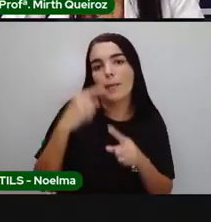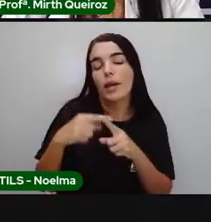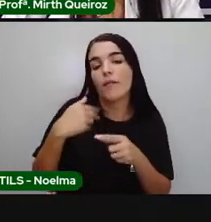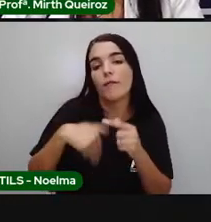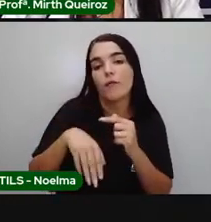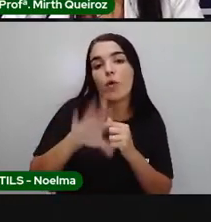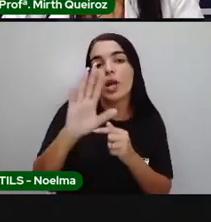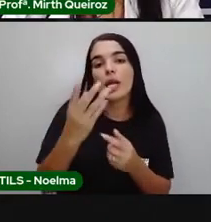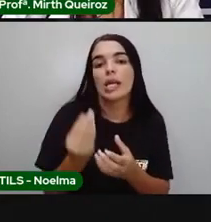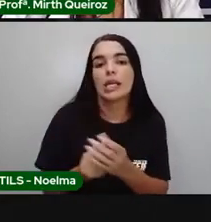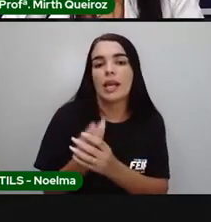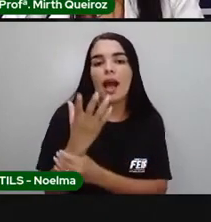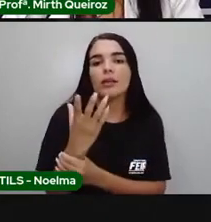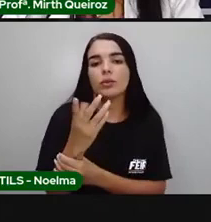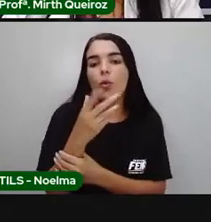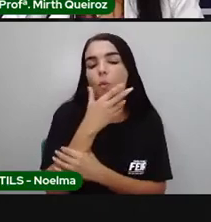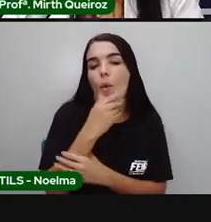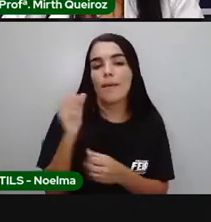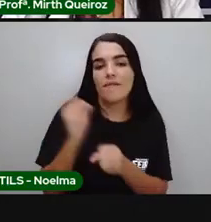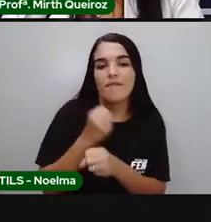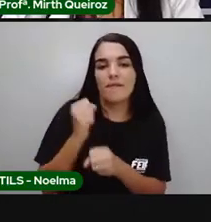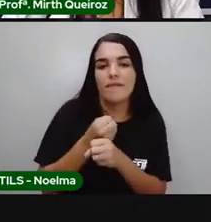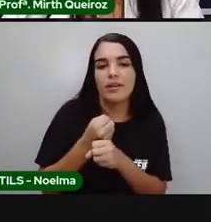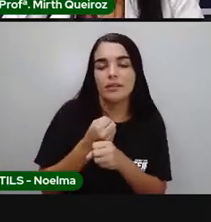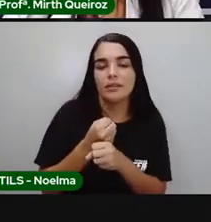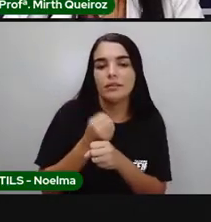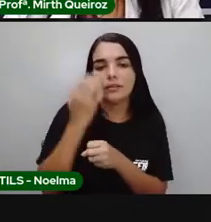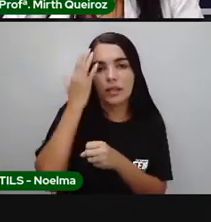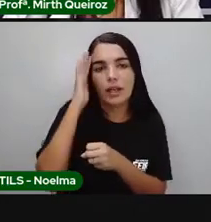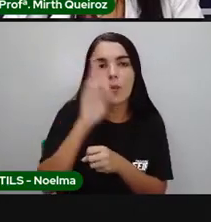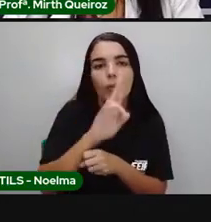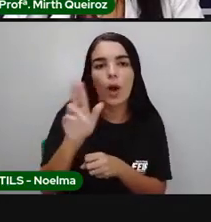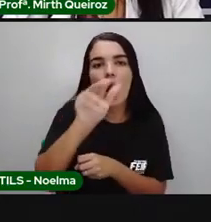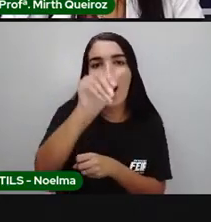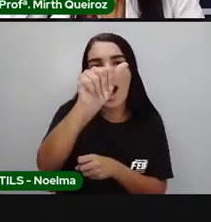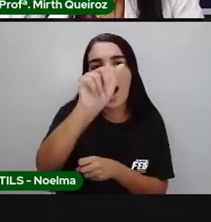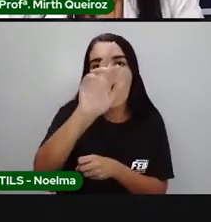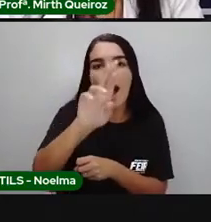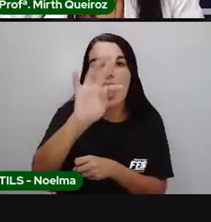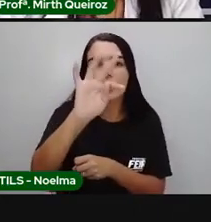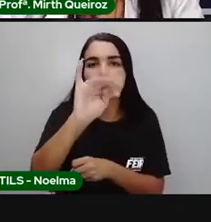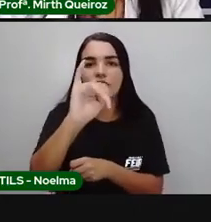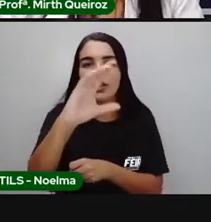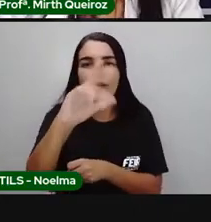dizer que são ecossistemas artificiais, certo?